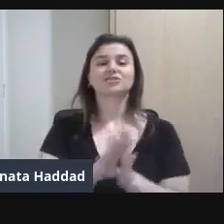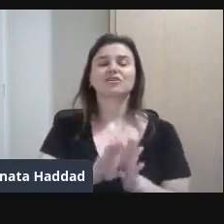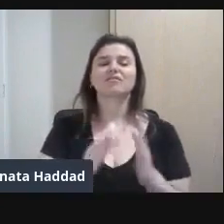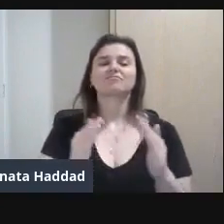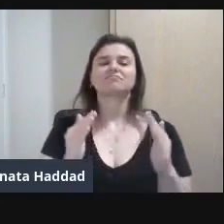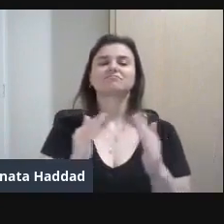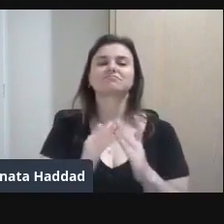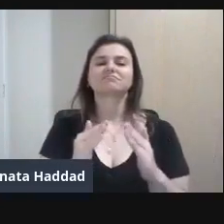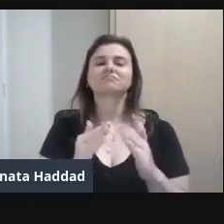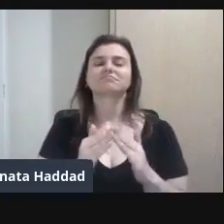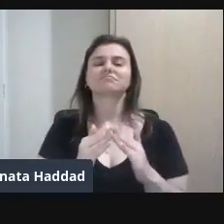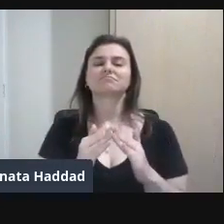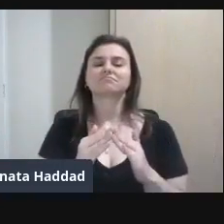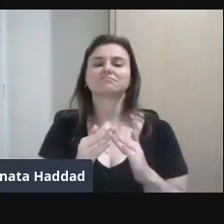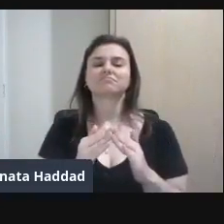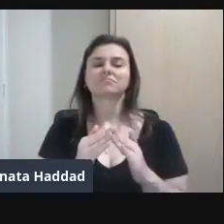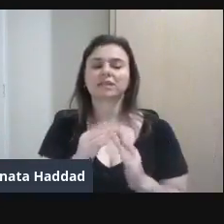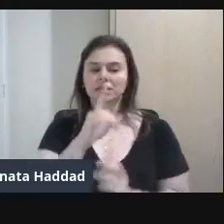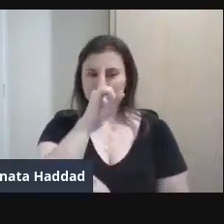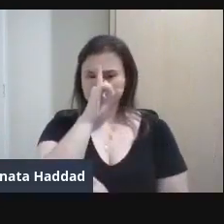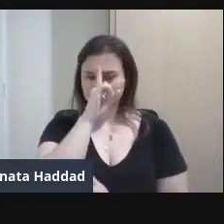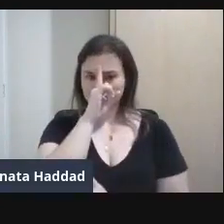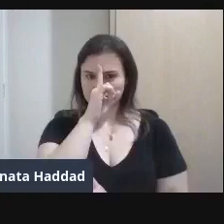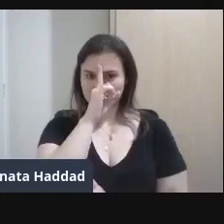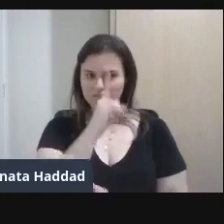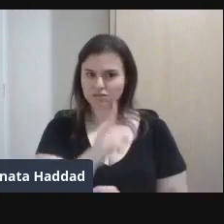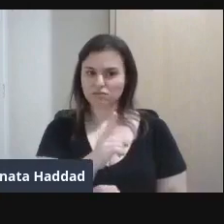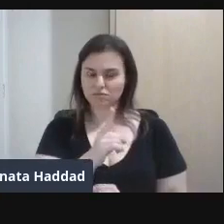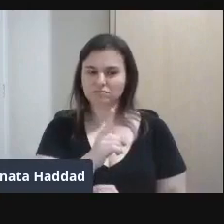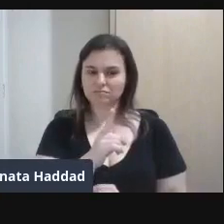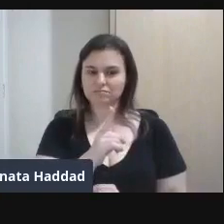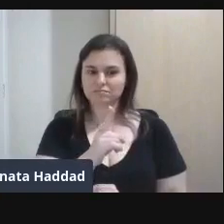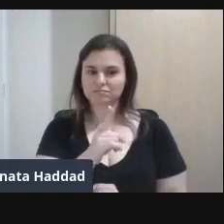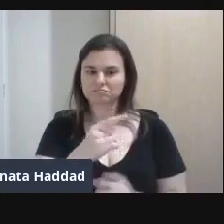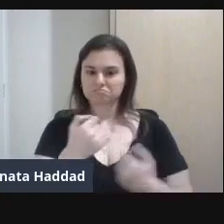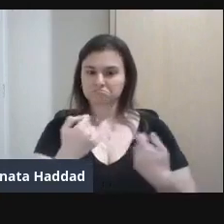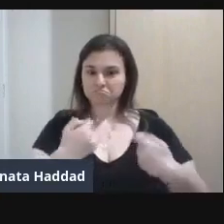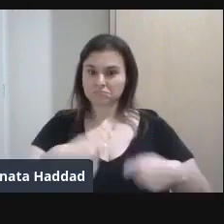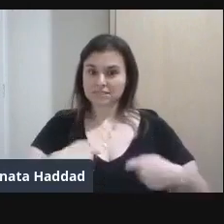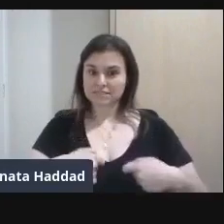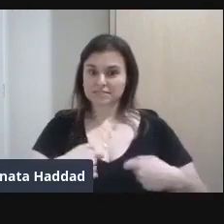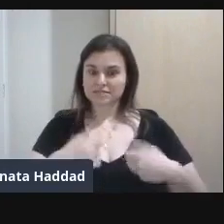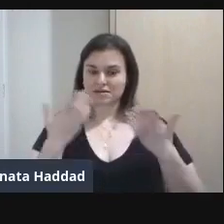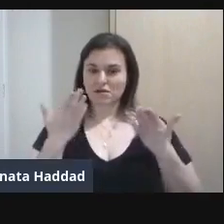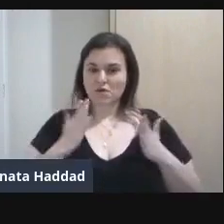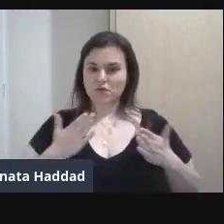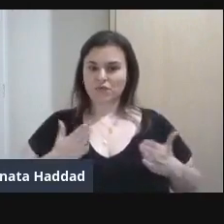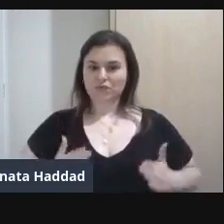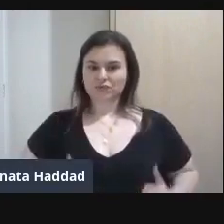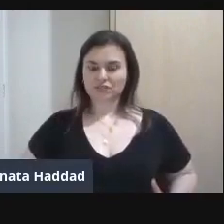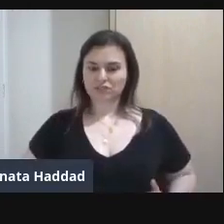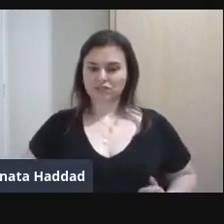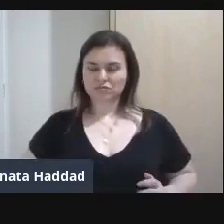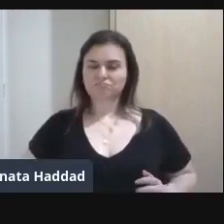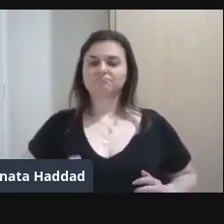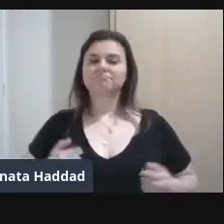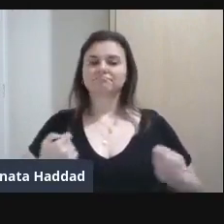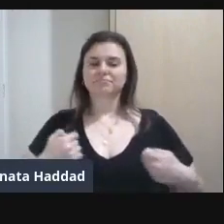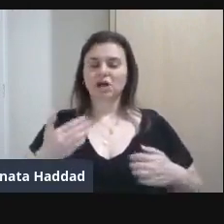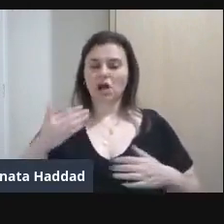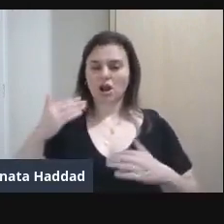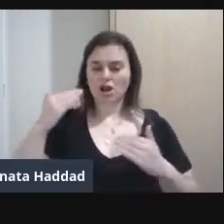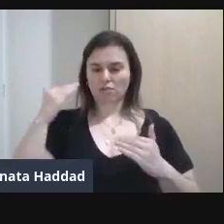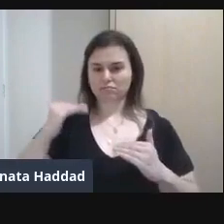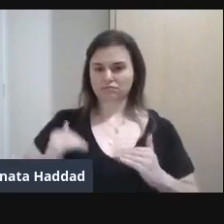Que ela descesse A barra Dos vestidos Ela o fez Mas